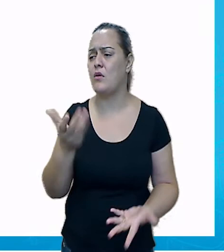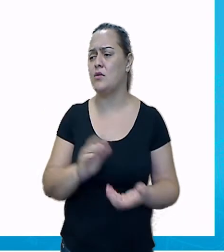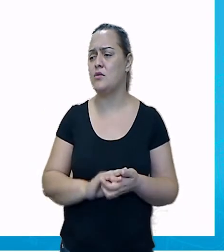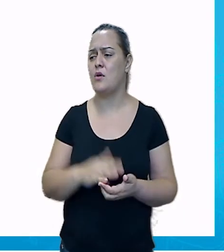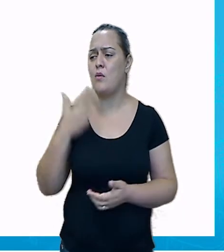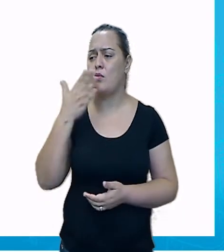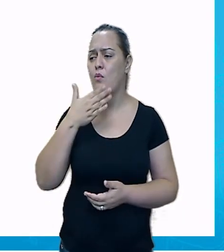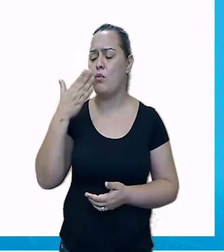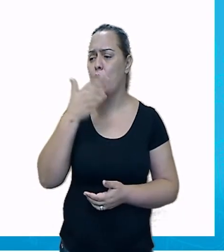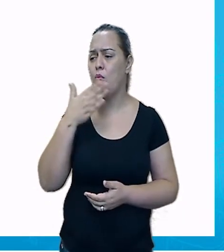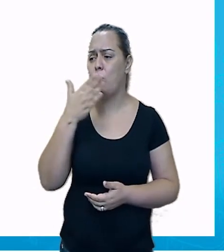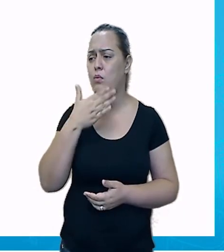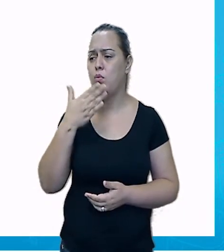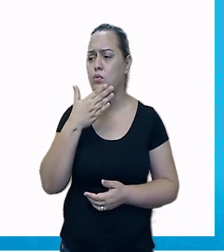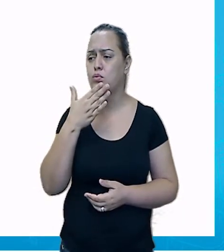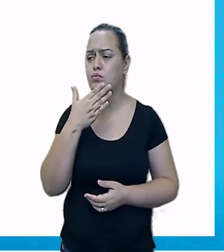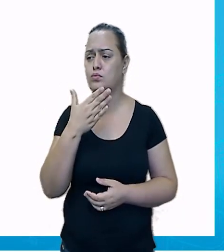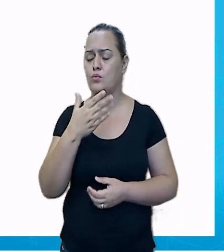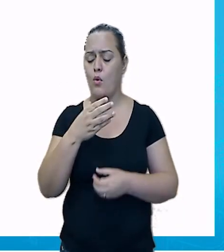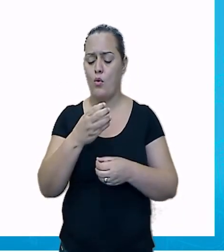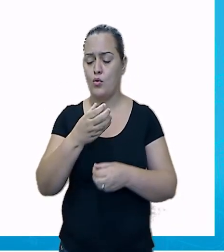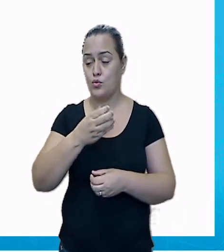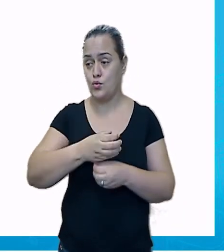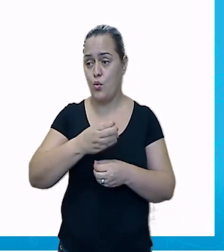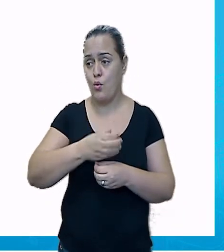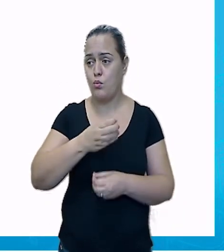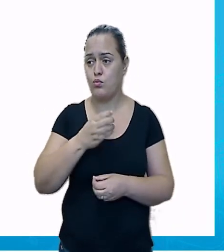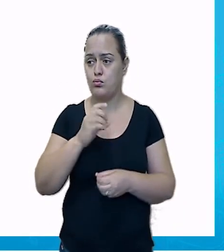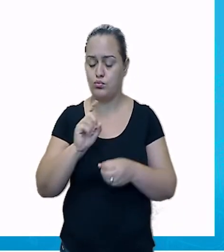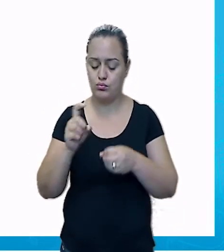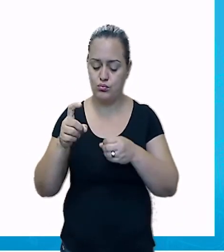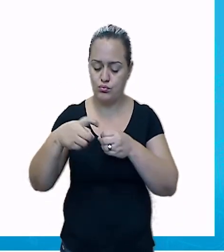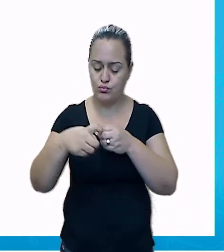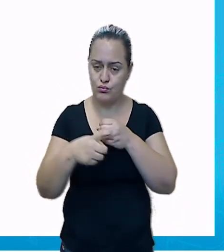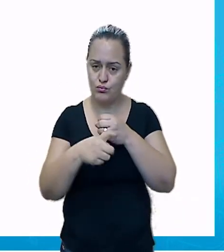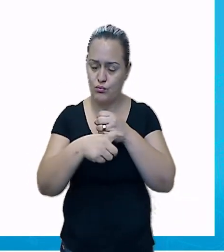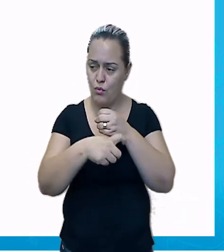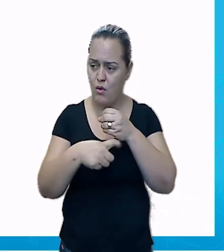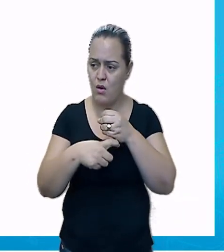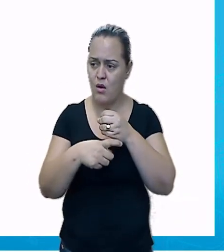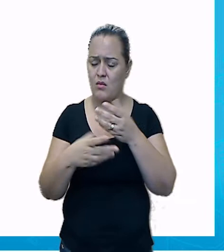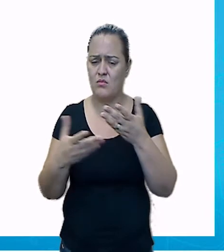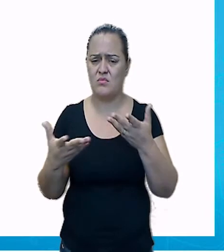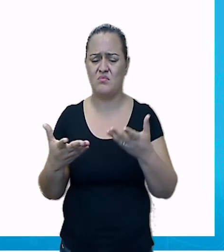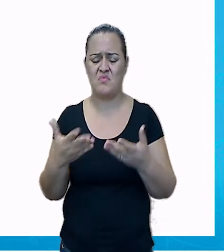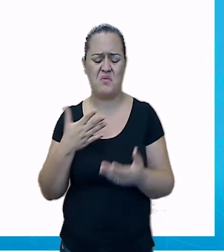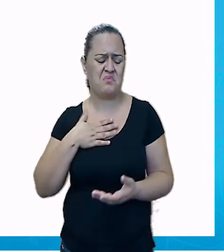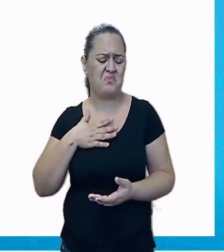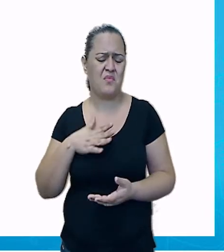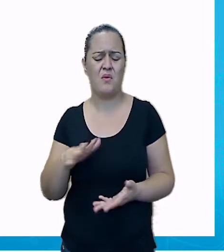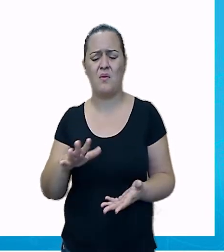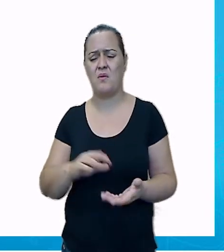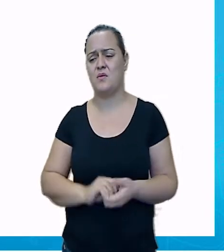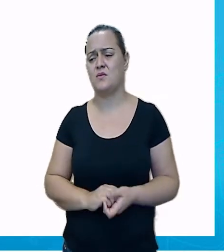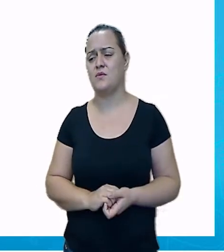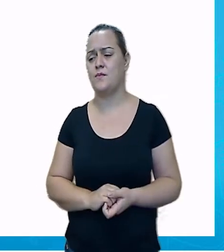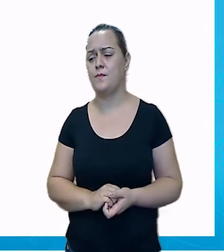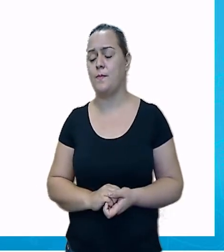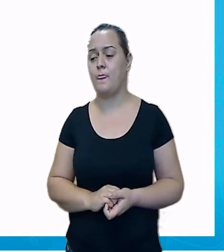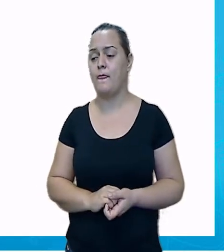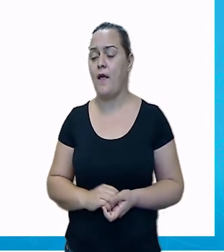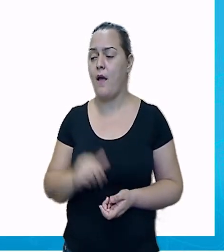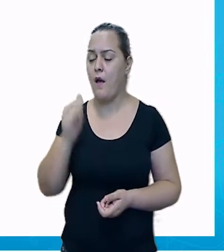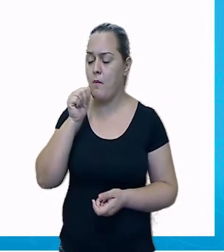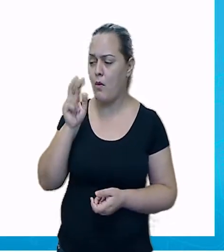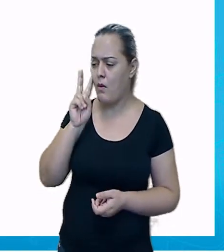Hum, são os nossos preferidos. E o do ursinho. Vamos trocar? Gritam os primos ao